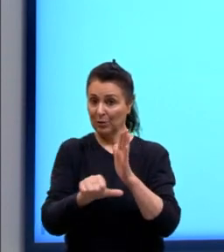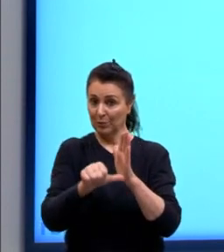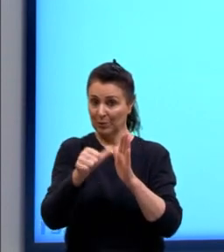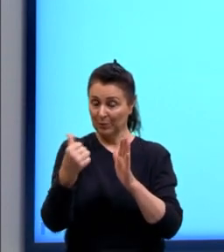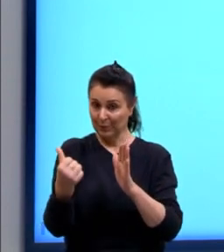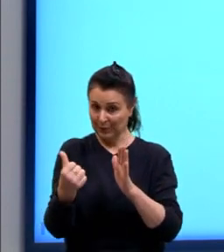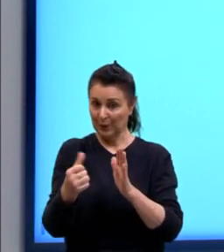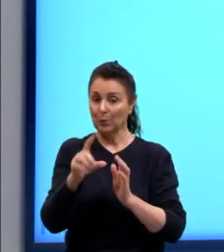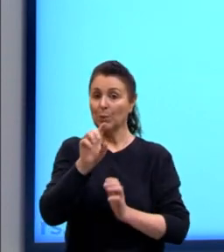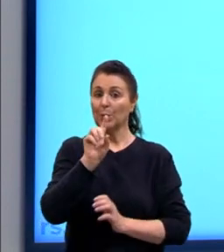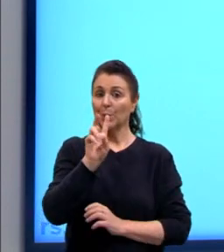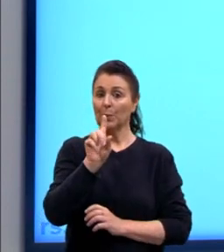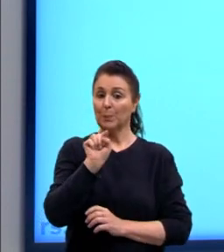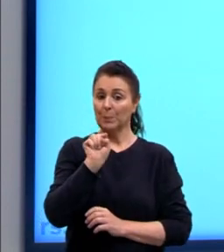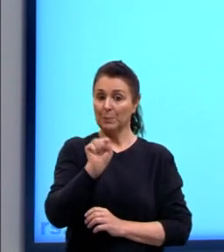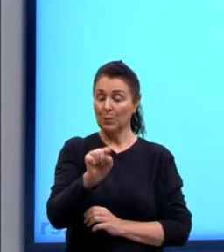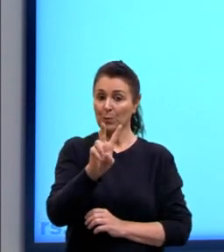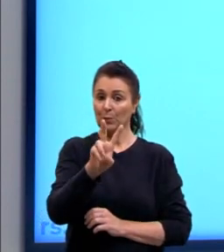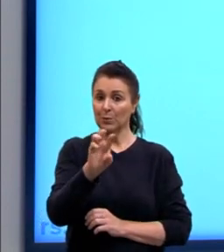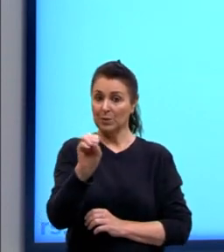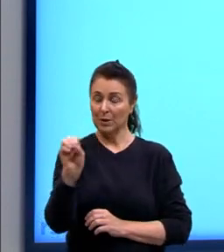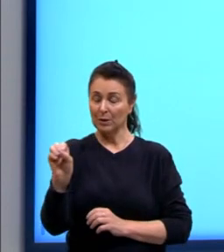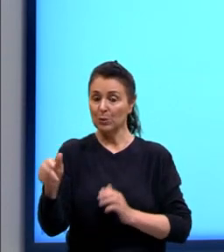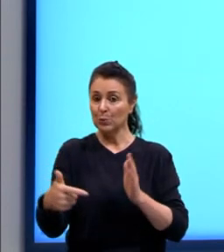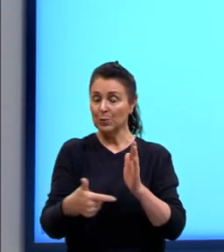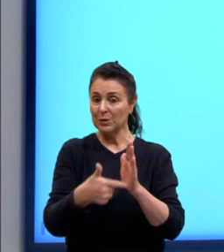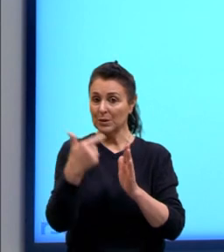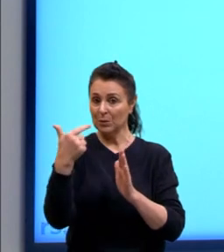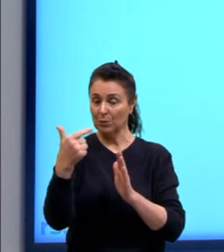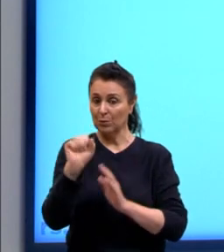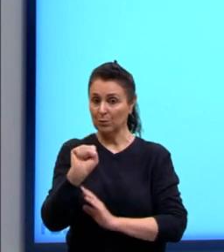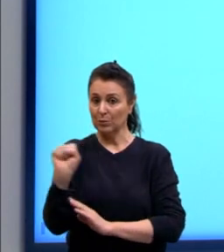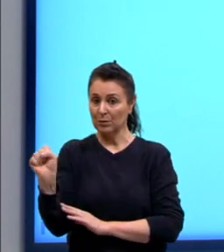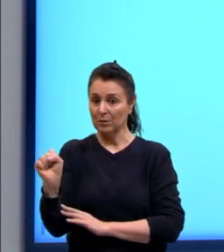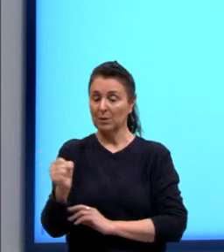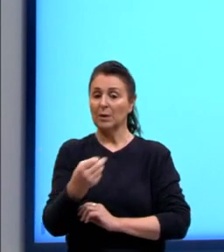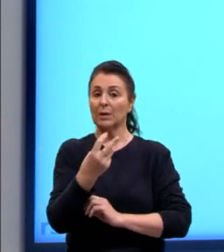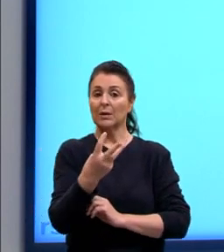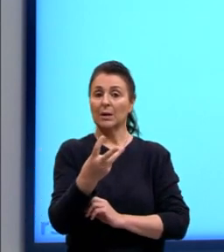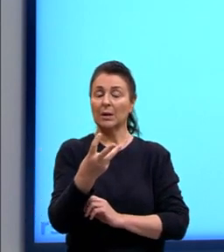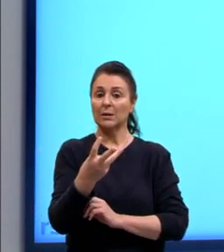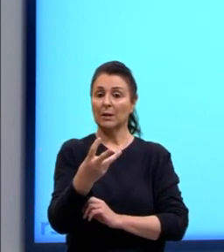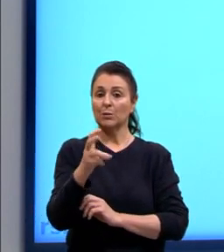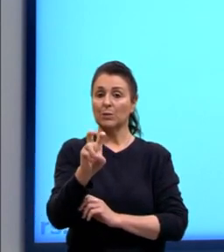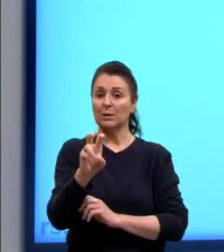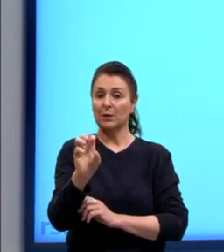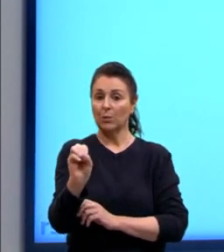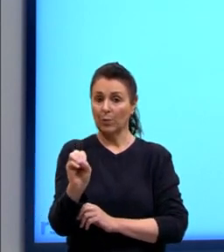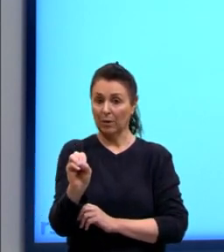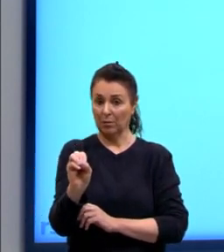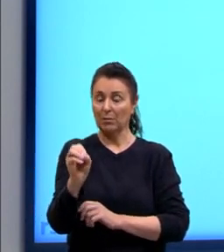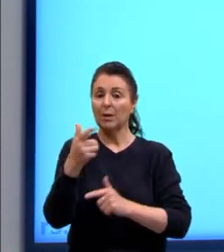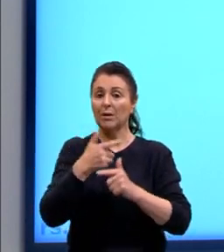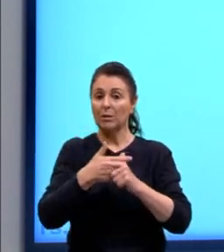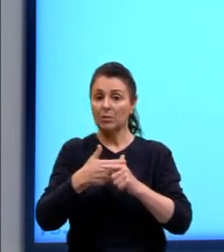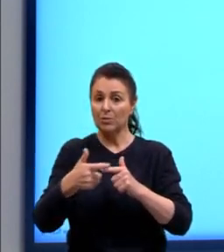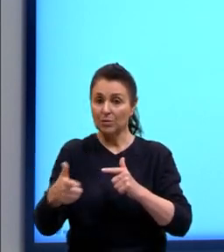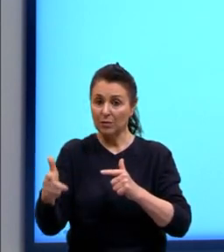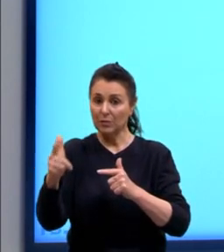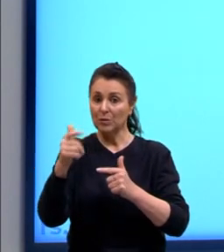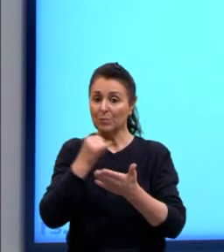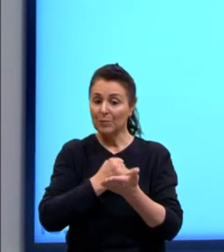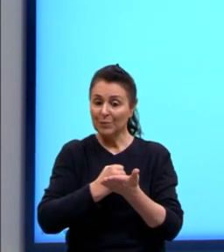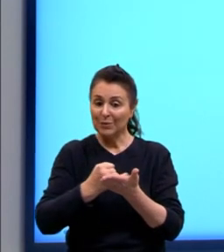no segundo. Então, calculando aqui quanto aumentou, foi de 350 unidades, dividimos pelo valor